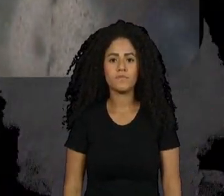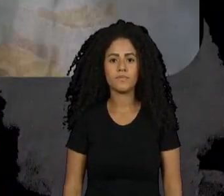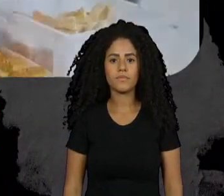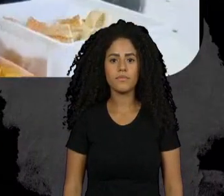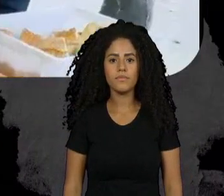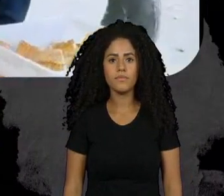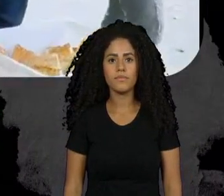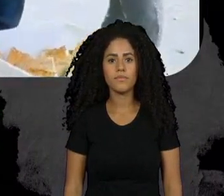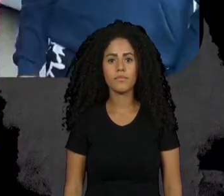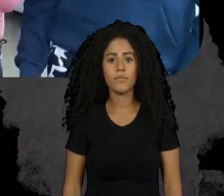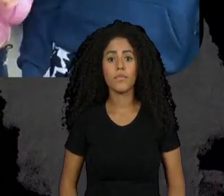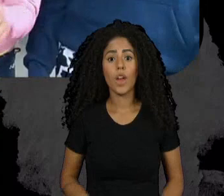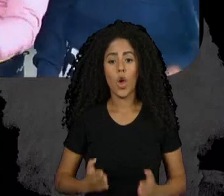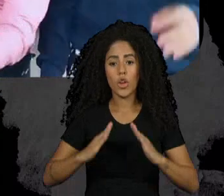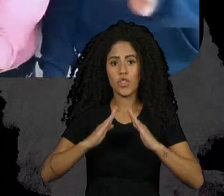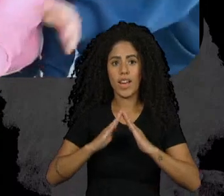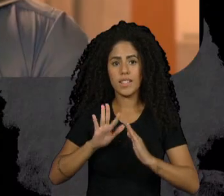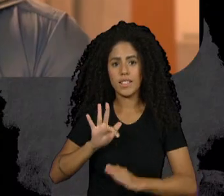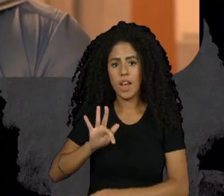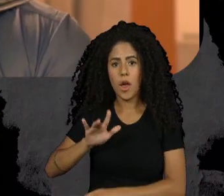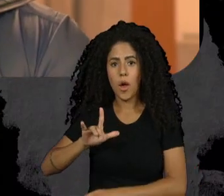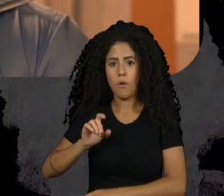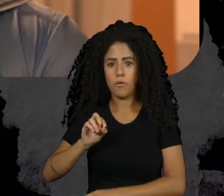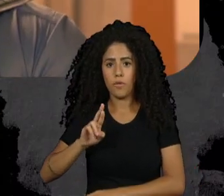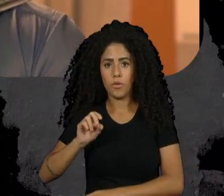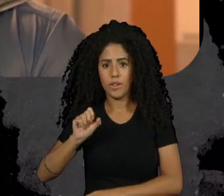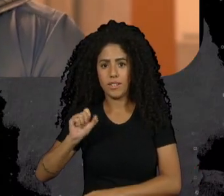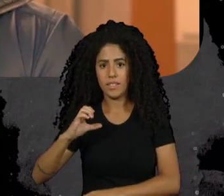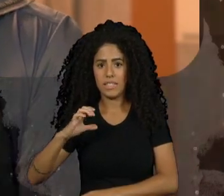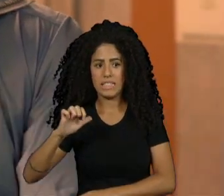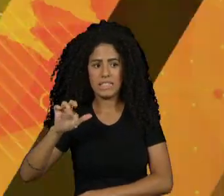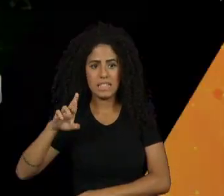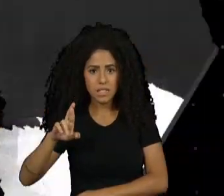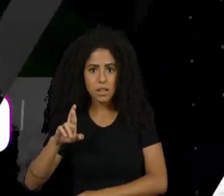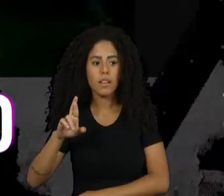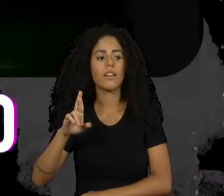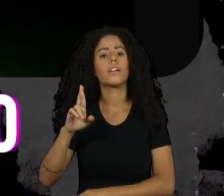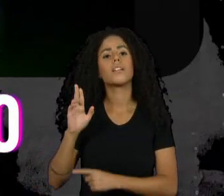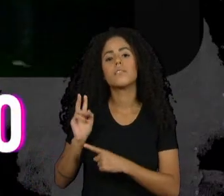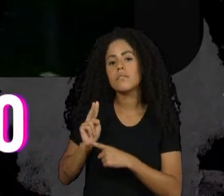A casa hoje atende 30 pessoas que vieram de situação de ruptura.